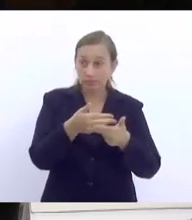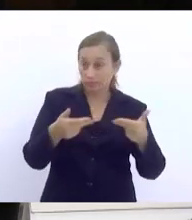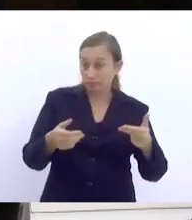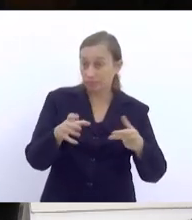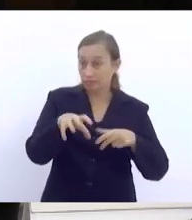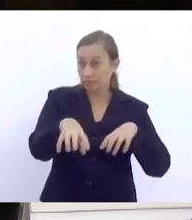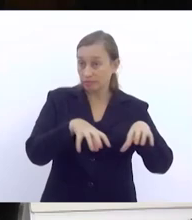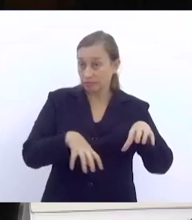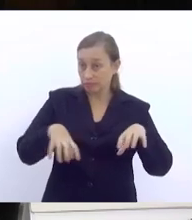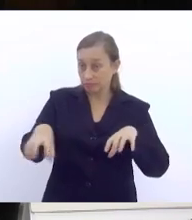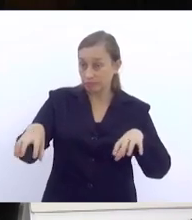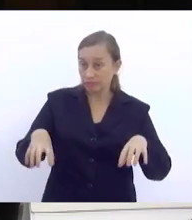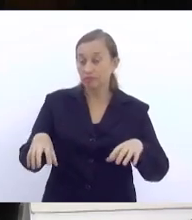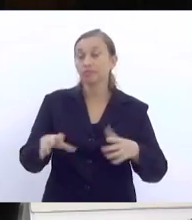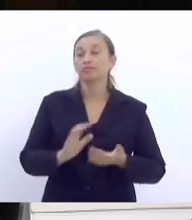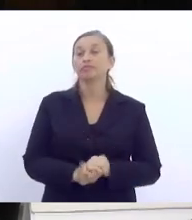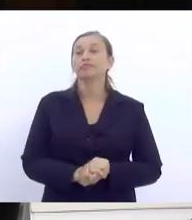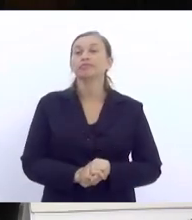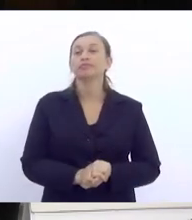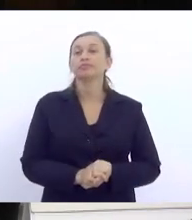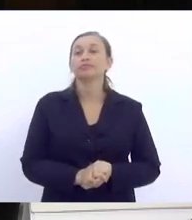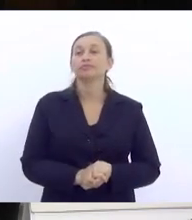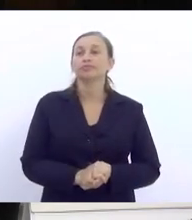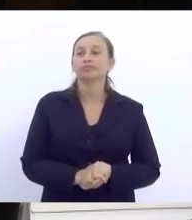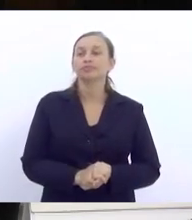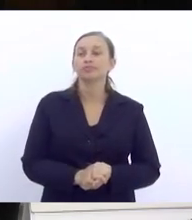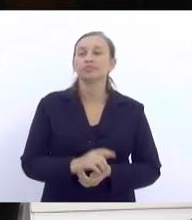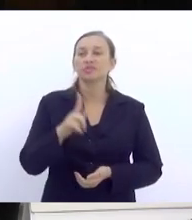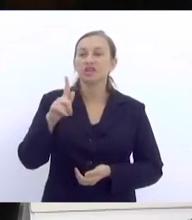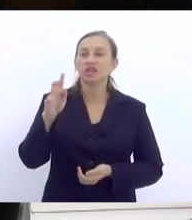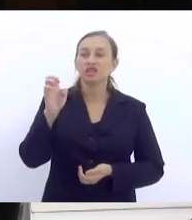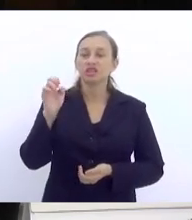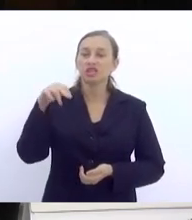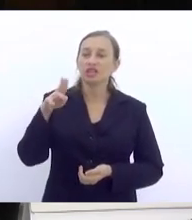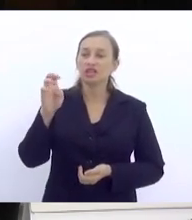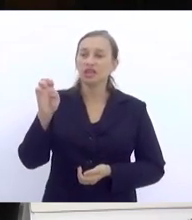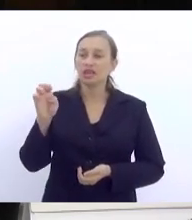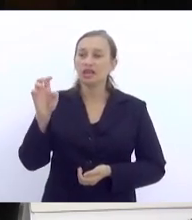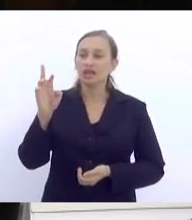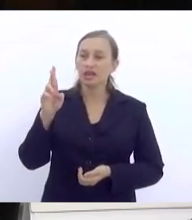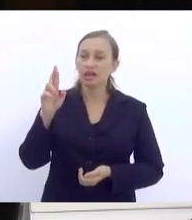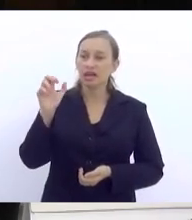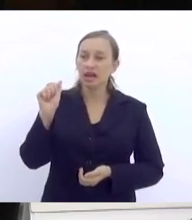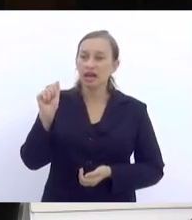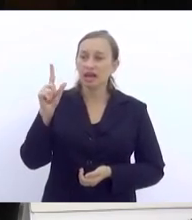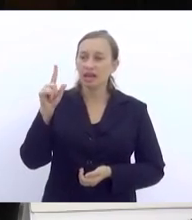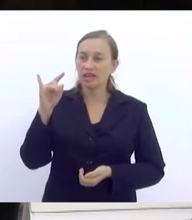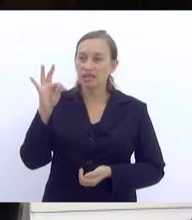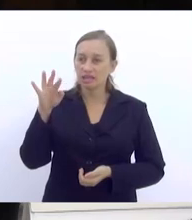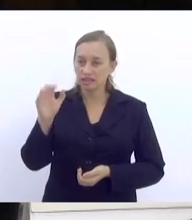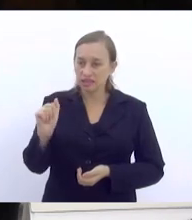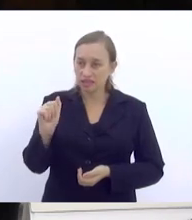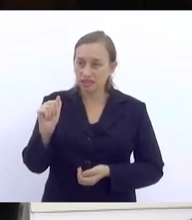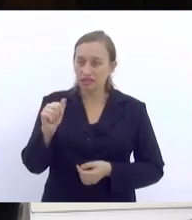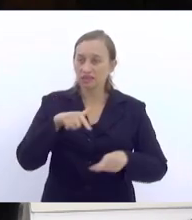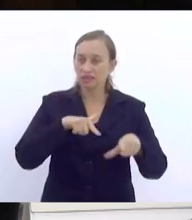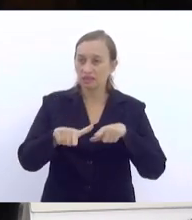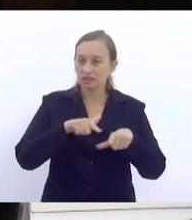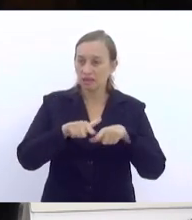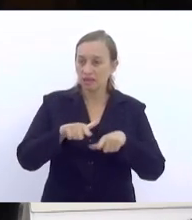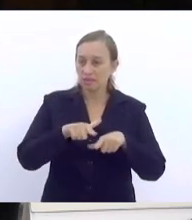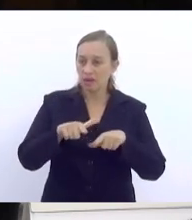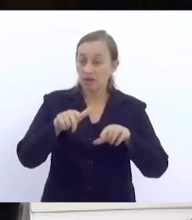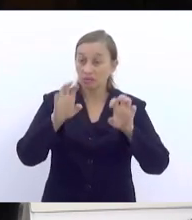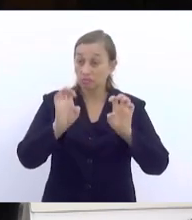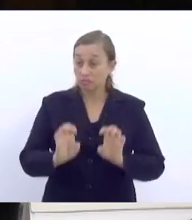campos. Ele tem natureza generalista, ele tem uma natureza de trabalho interdisciplinar